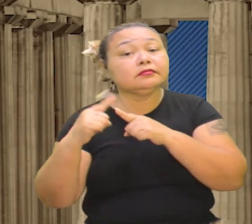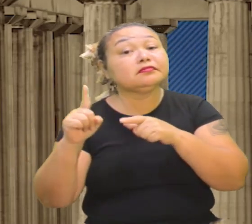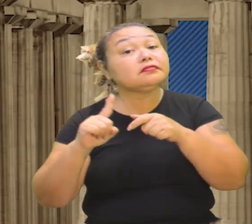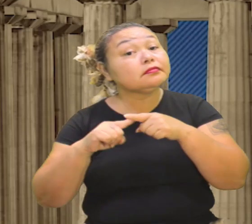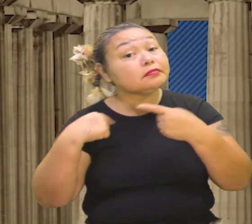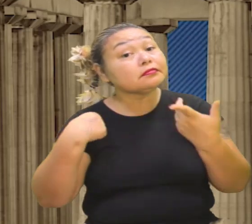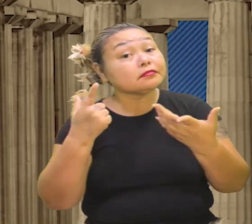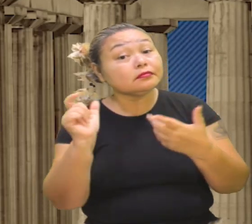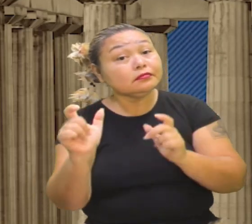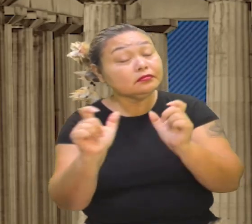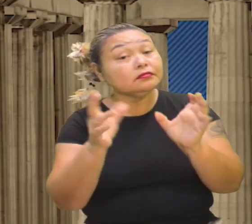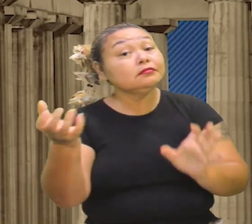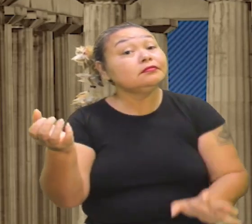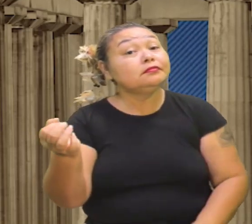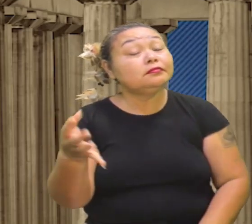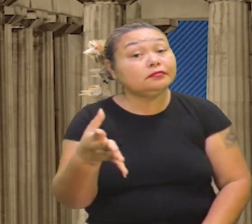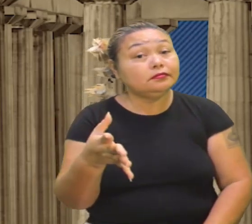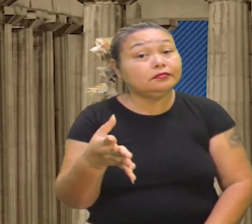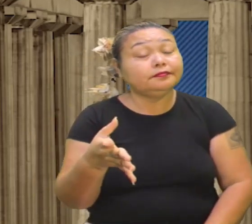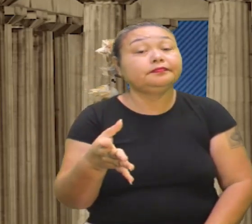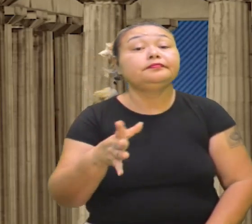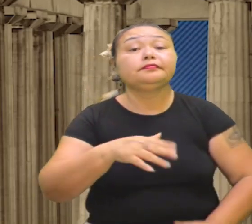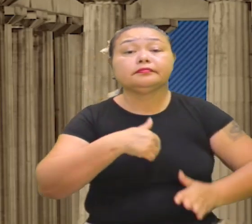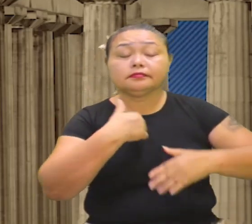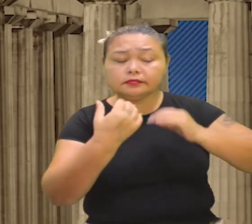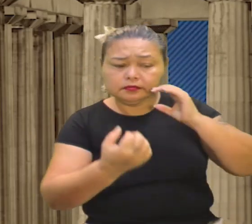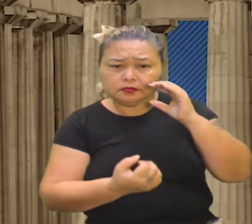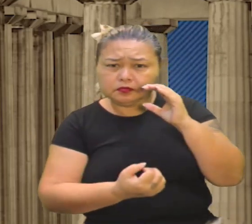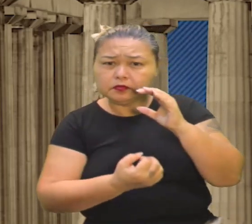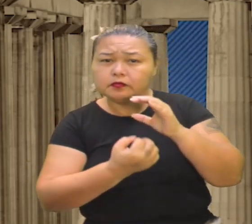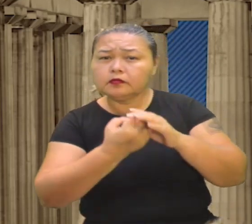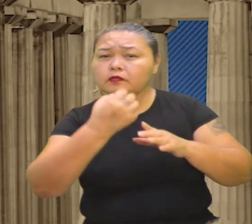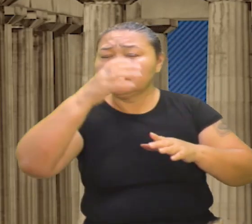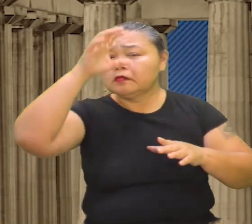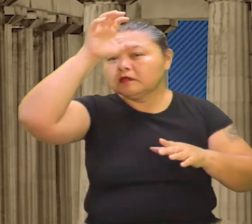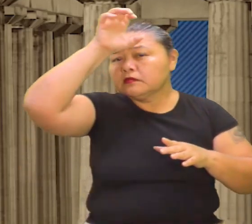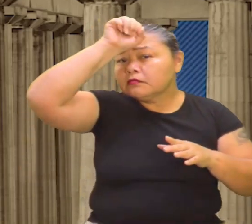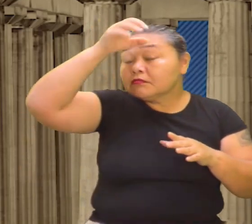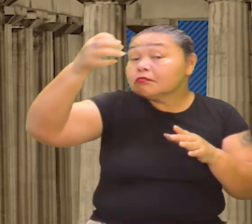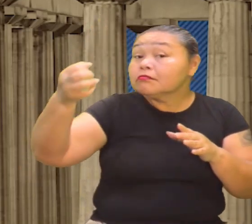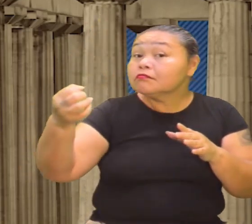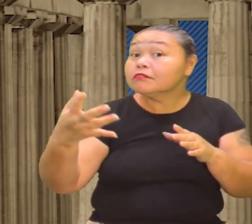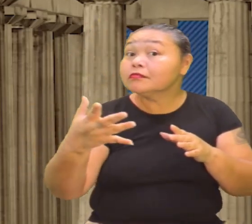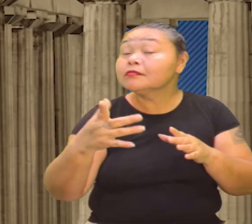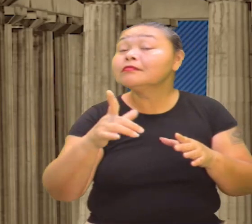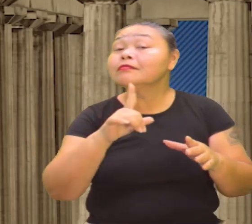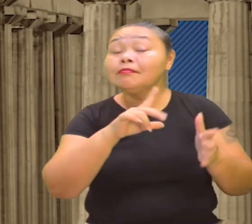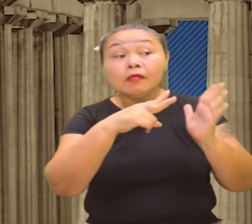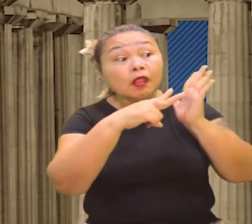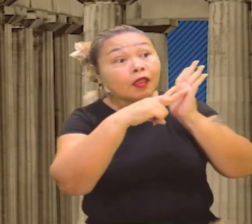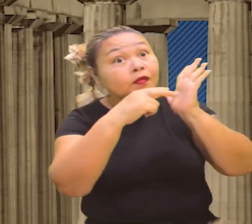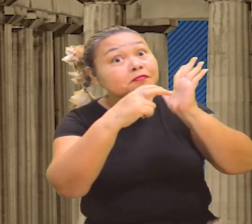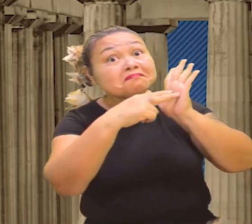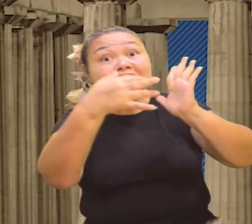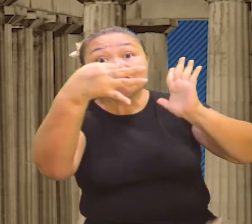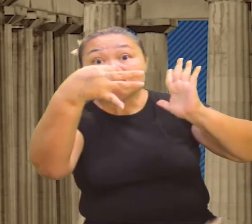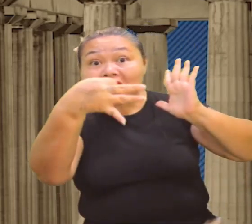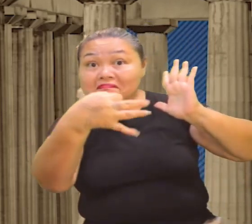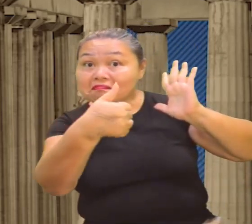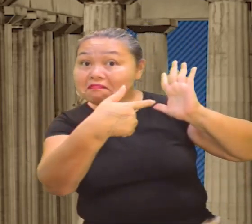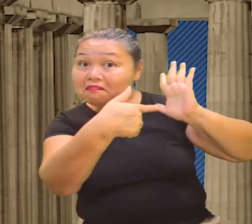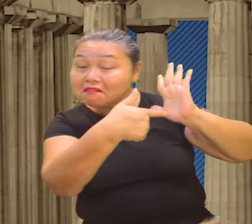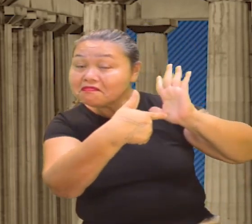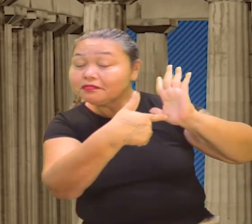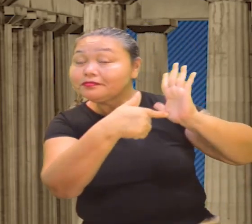são novas. E a cada momento que vocês vão criando, aprendendo palavras novas, vocês vão ter um vocabulário mais adequado. Para quê?